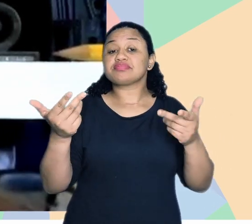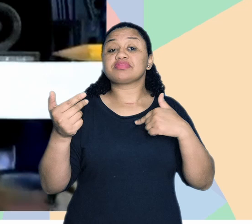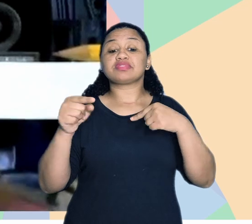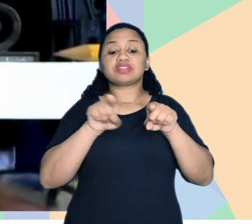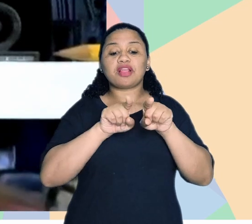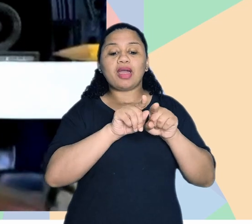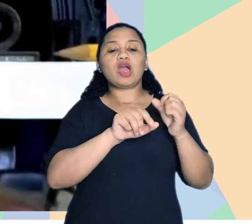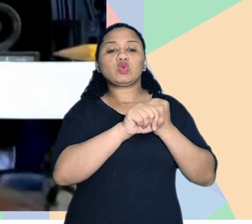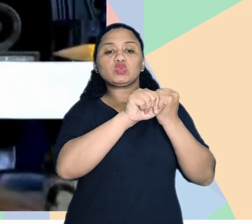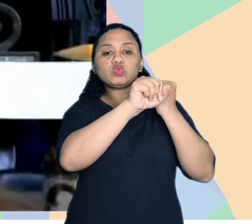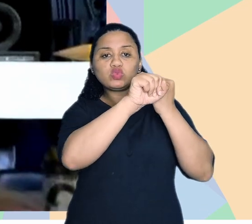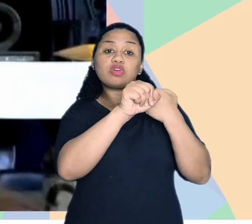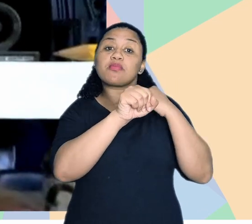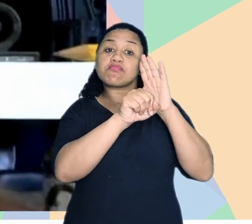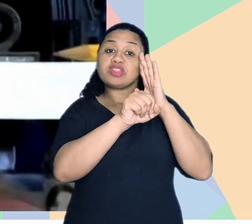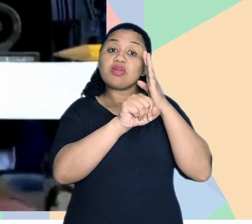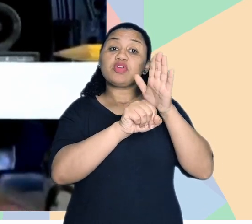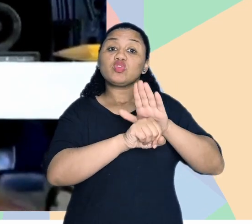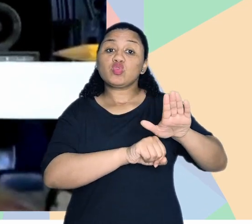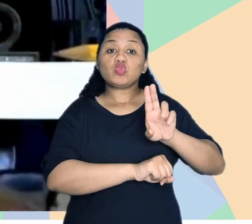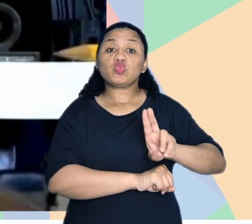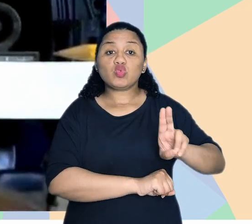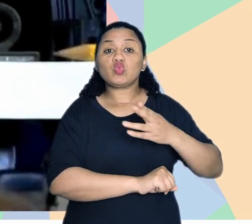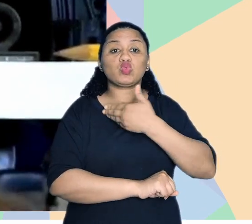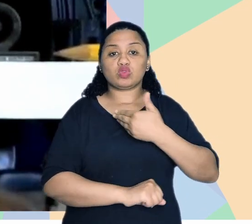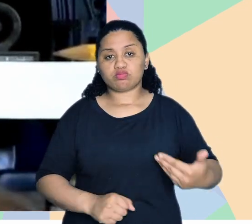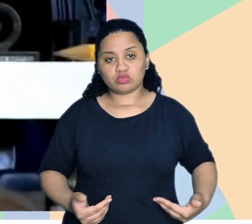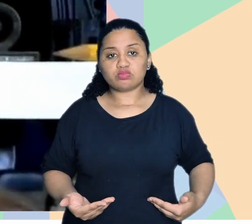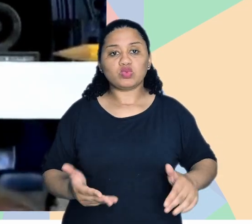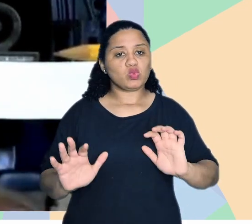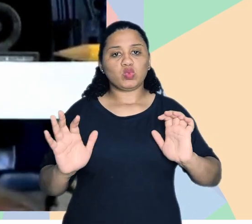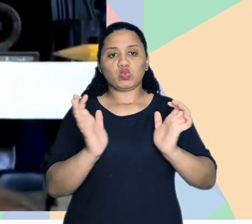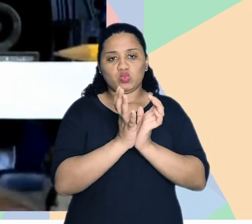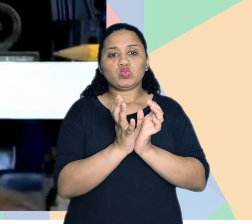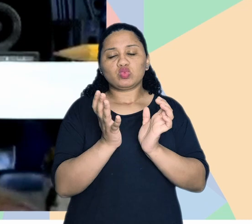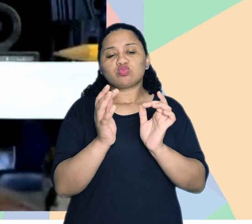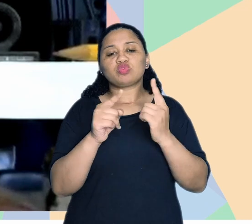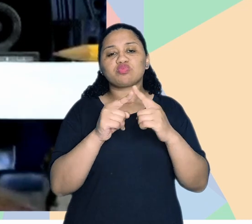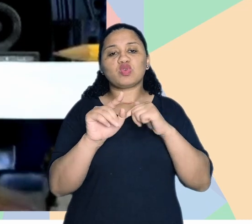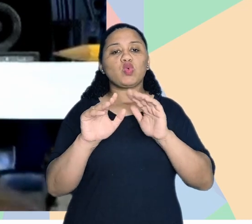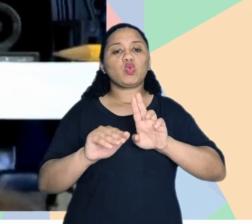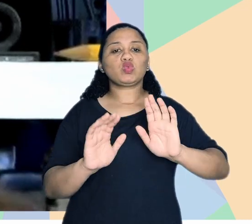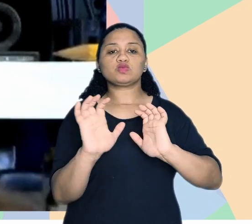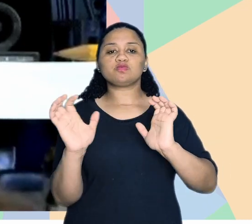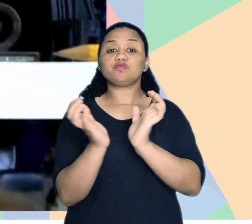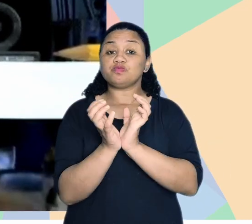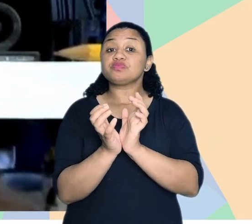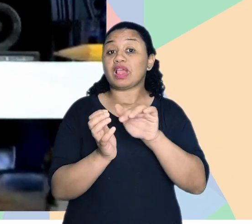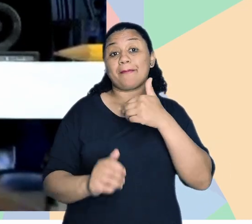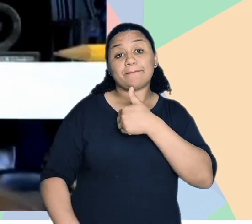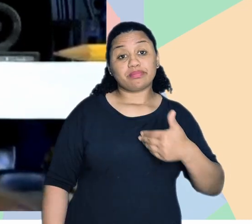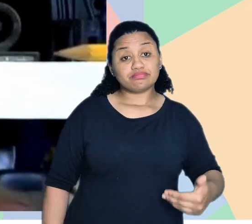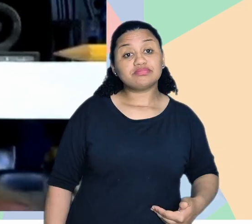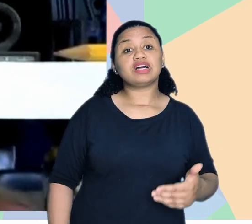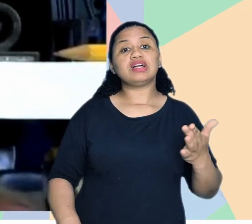né? Principalmente as de uso coletivo e ou público, né? Nem sempre o uso coletivo é